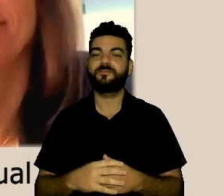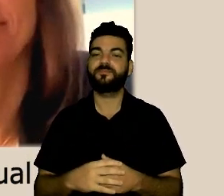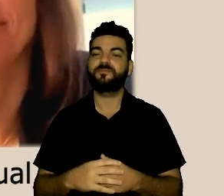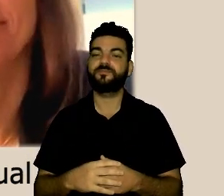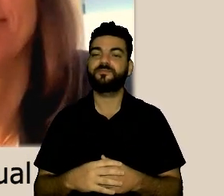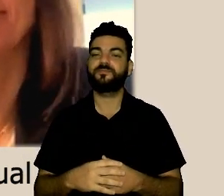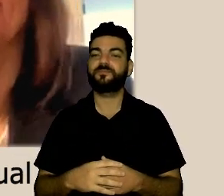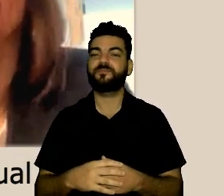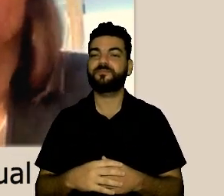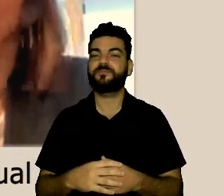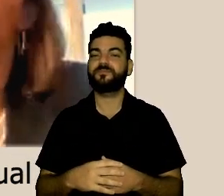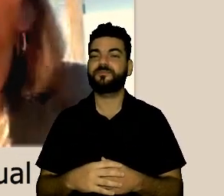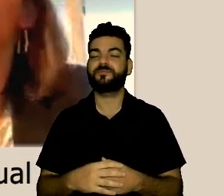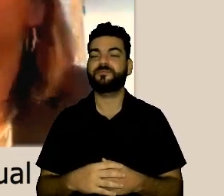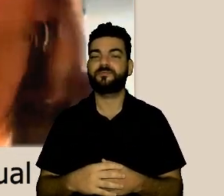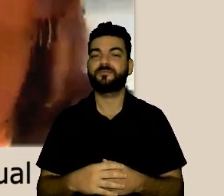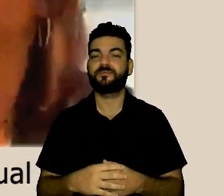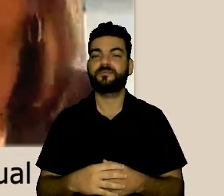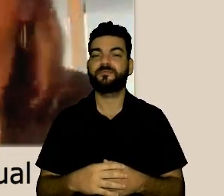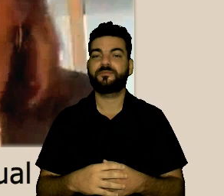Castel Franck,